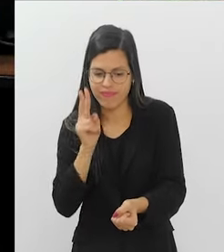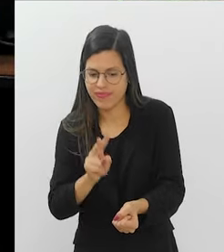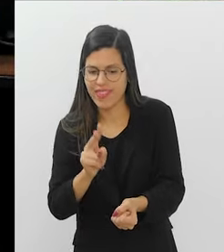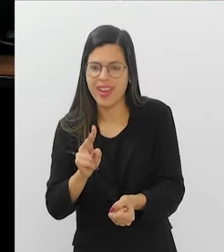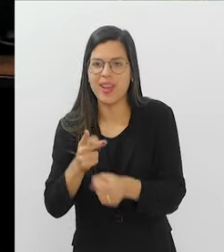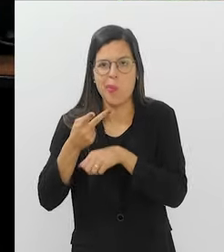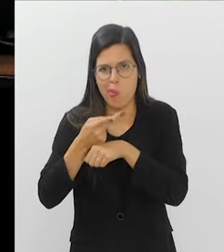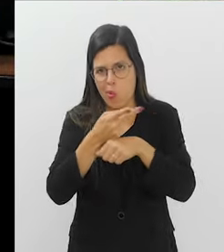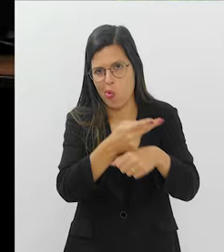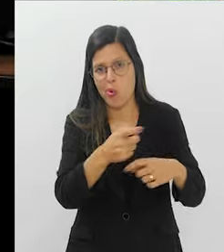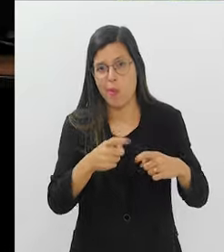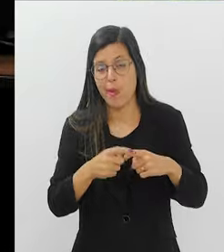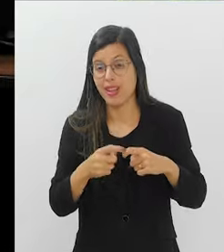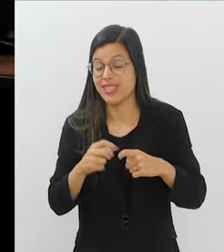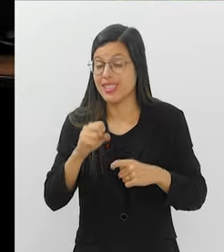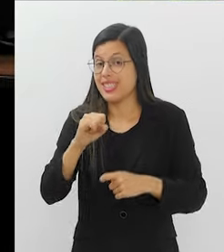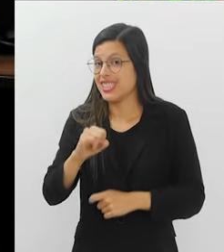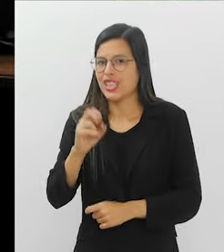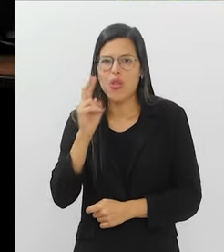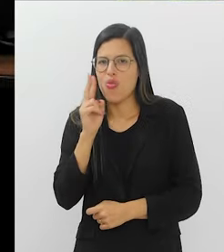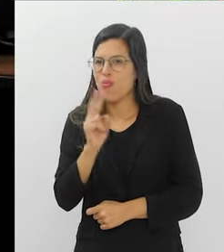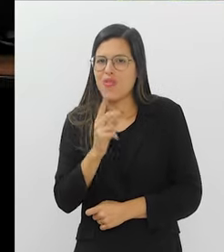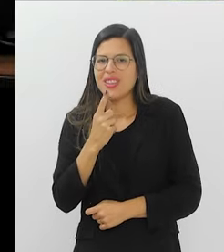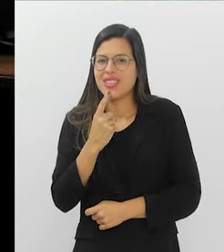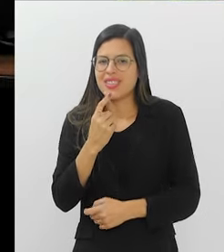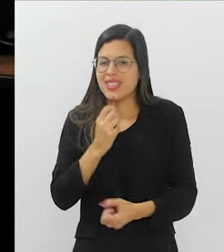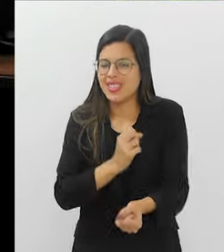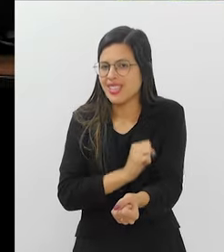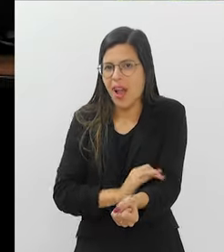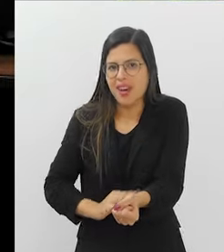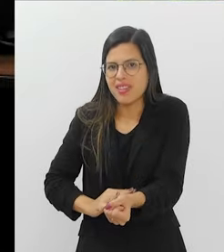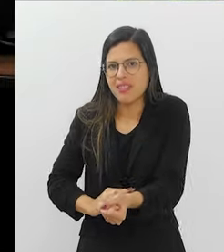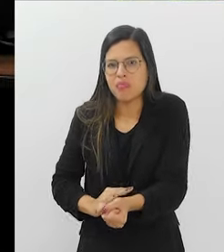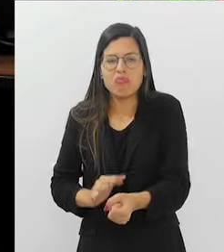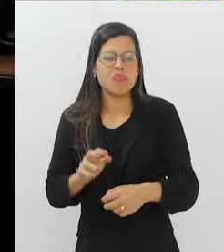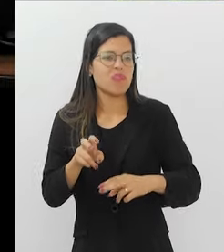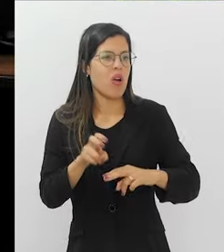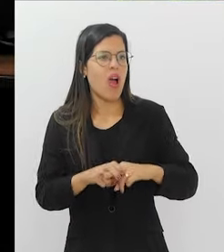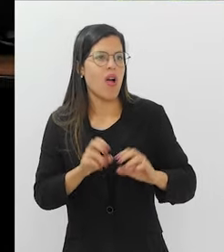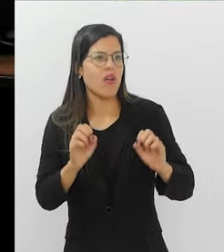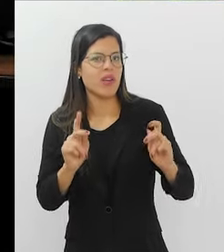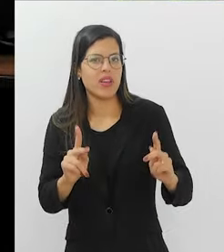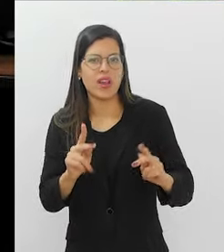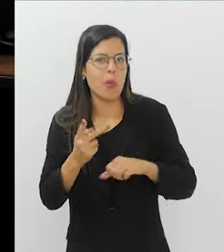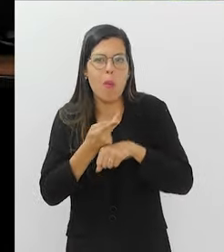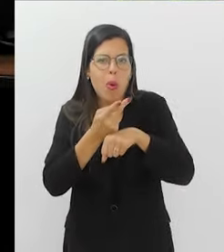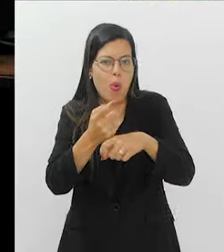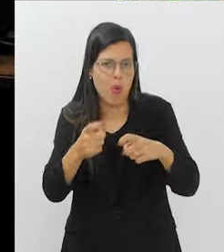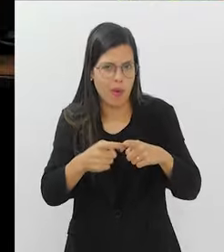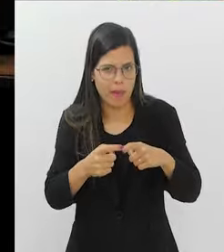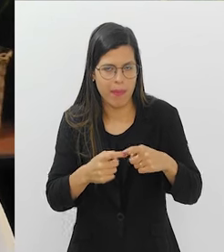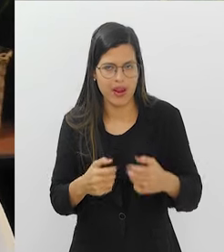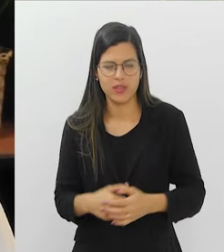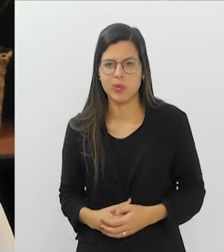gente, né? Se ele não tiver nada disso, ele não procura o médico. E esse é o errado. Como procurar o médico, né?